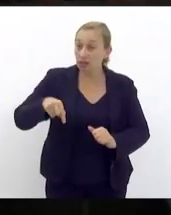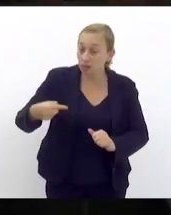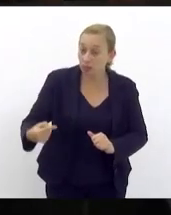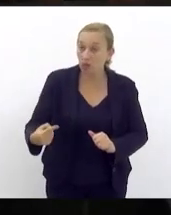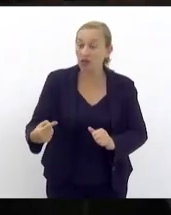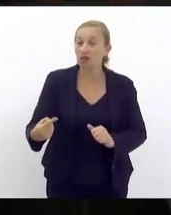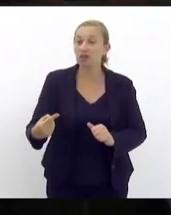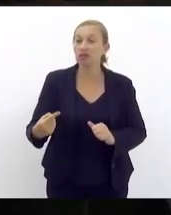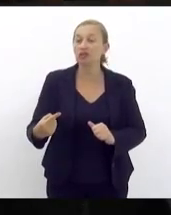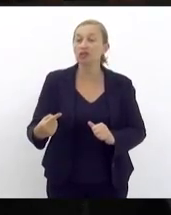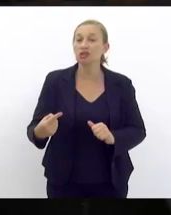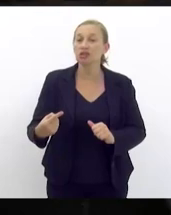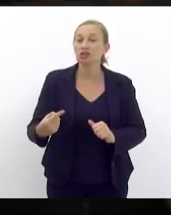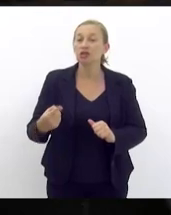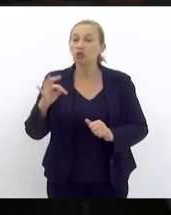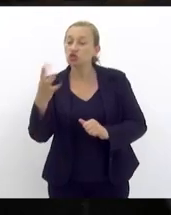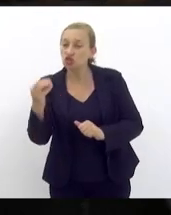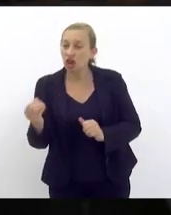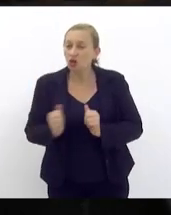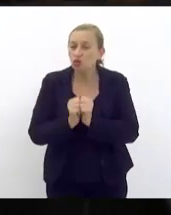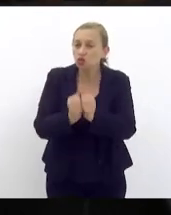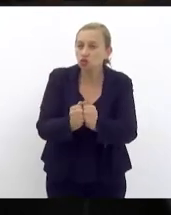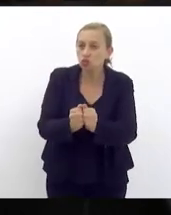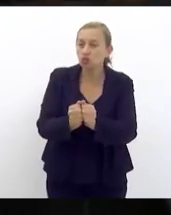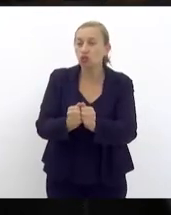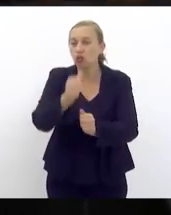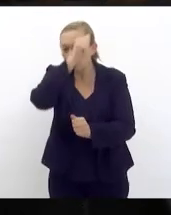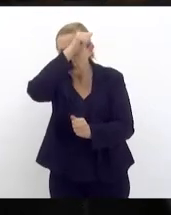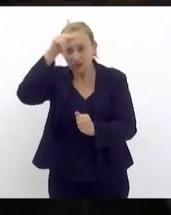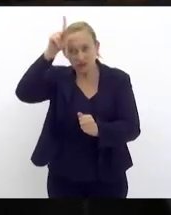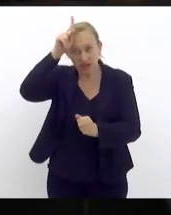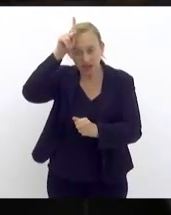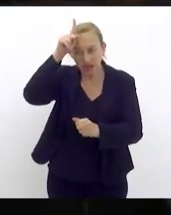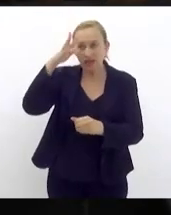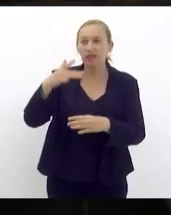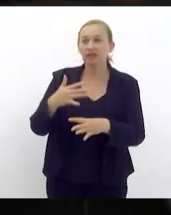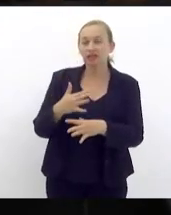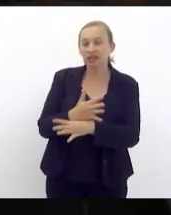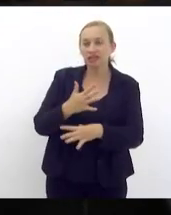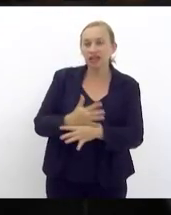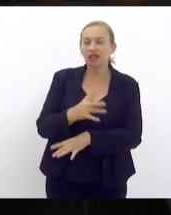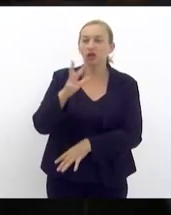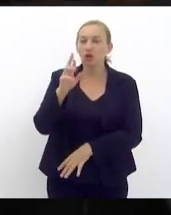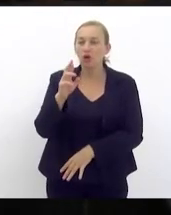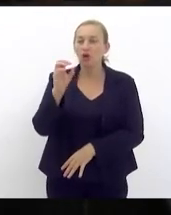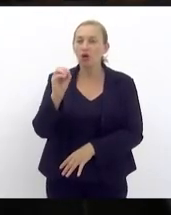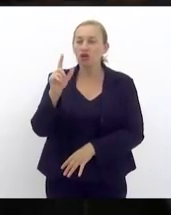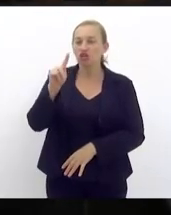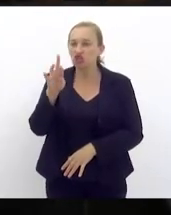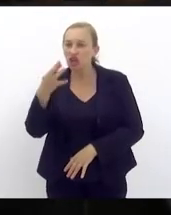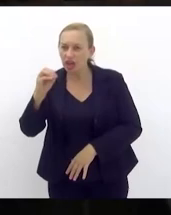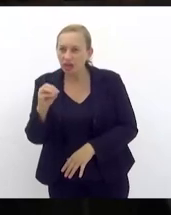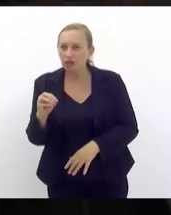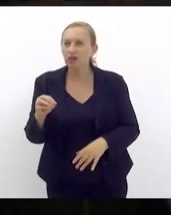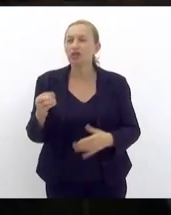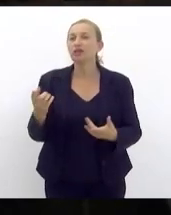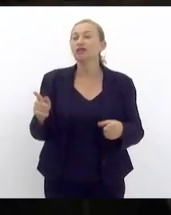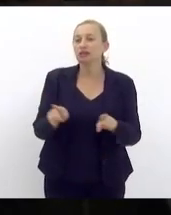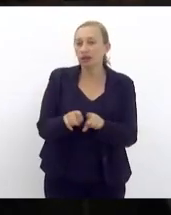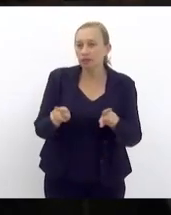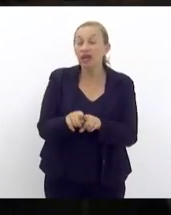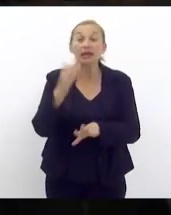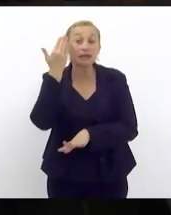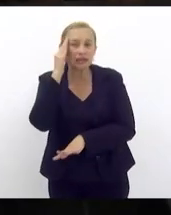que o Thiago foi lá pessoalmente junto com o prefeito da cidade Rogério Lisboa e consequentemente o Rogério também